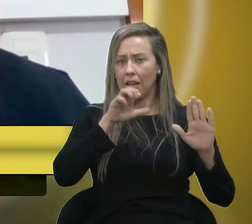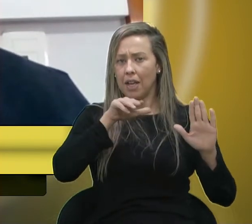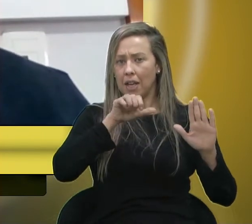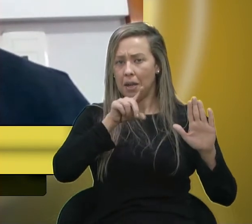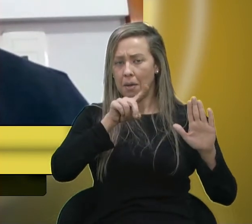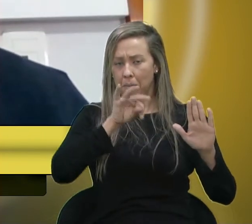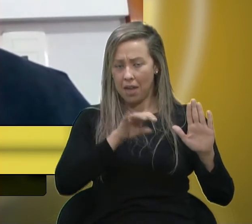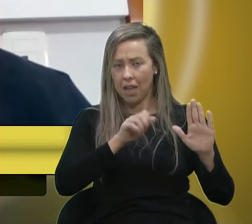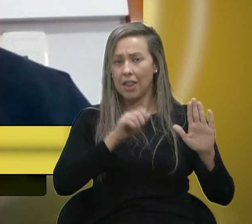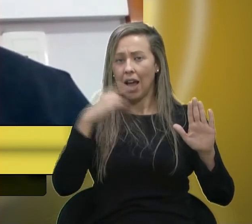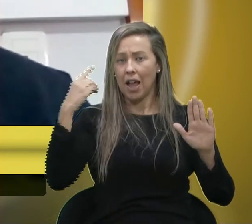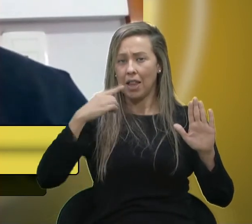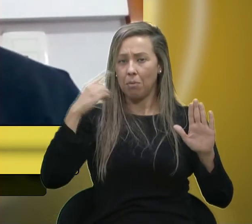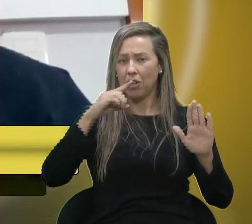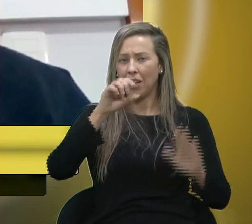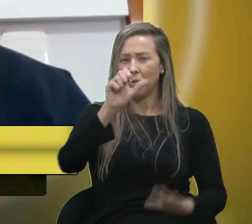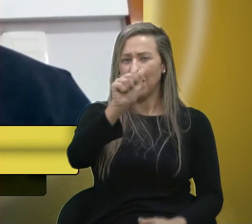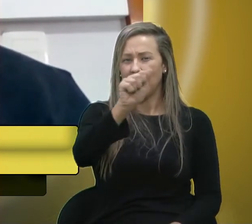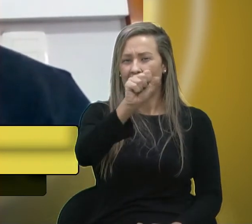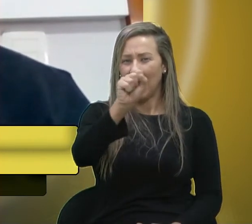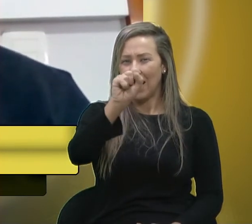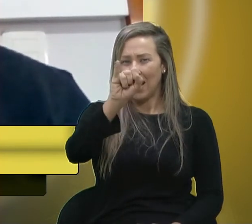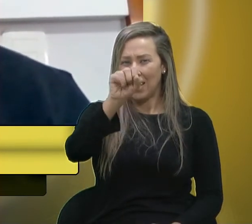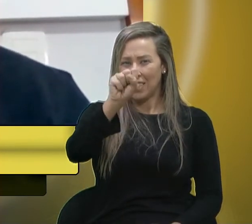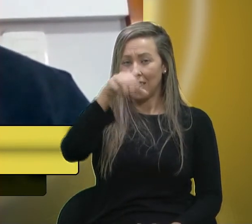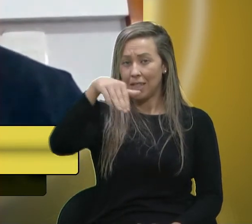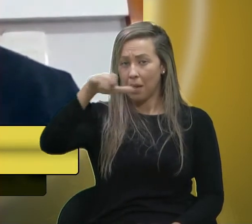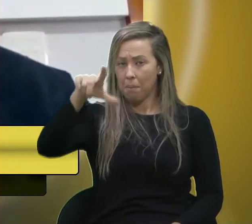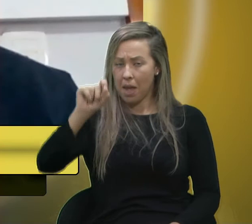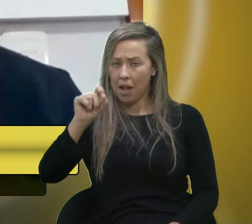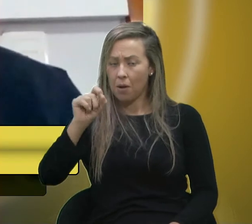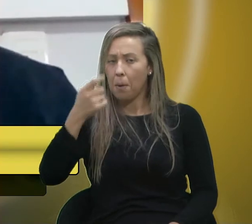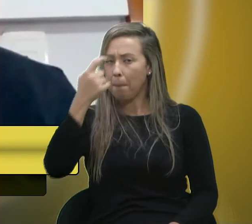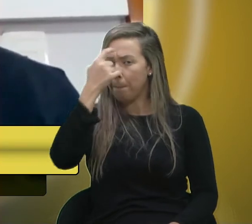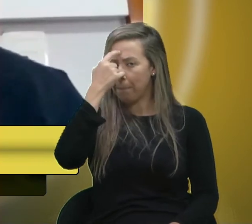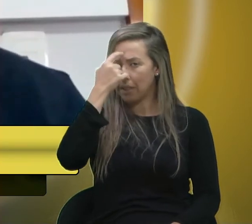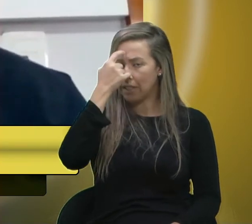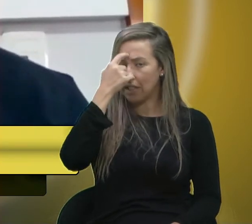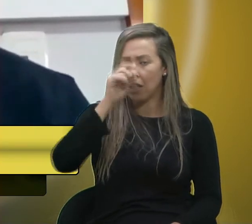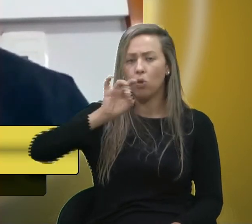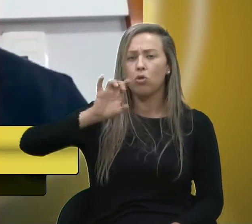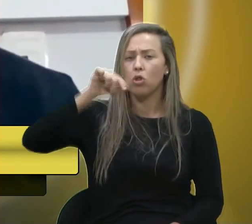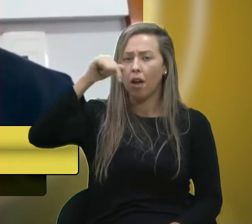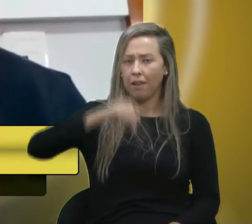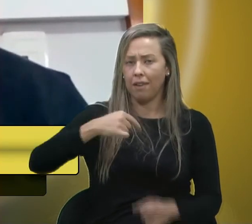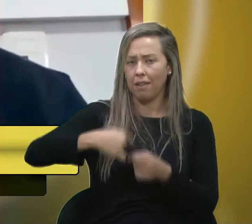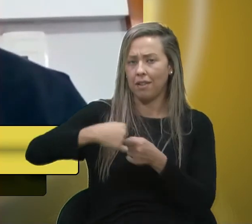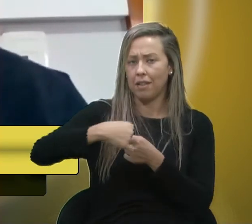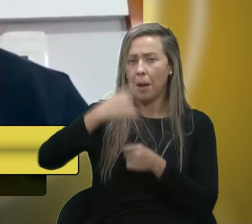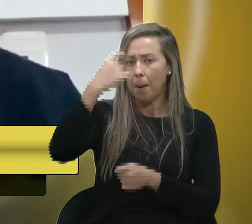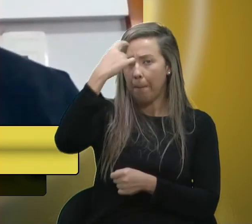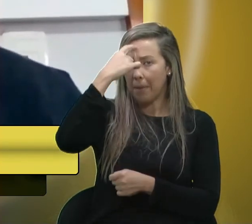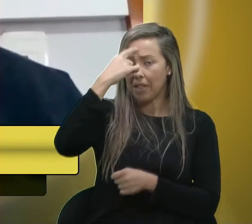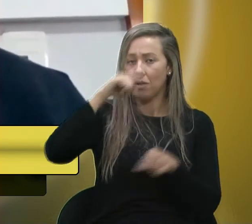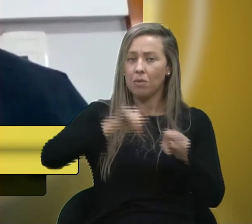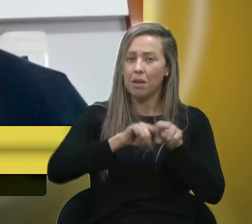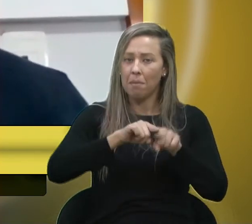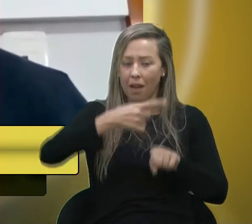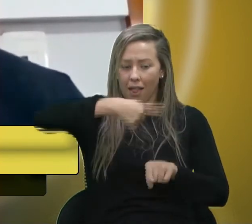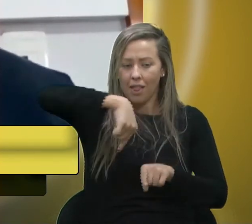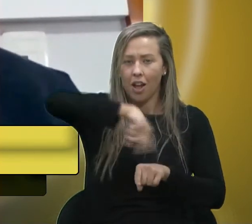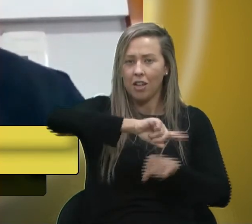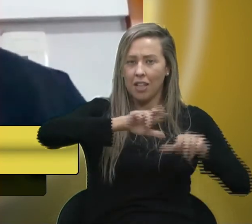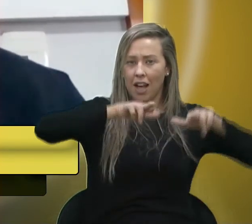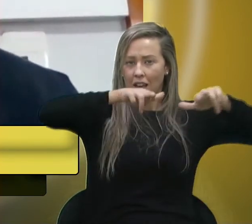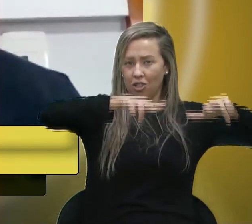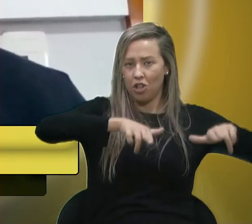deputado federal Assis Mello, pensando nisso, não pensando só aqui na cidade, mas pensando também no interior, conversando com o